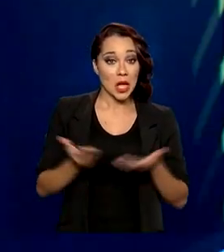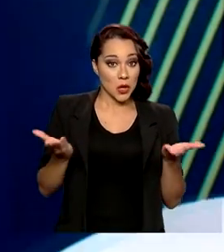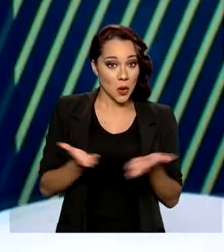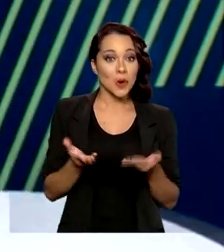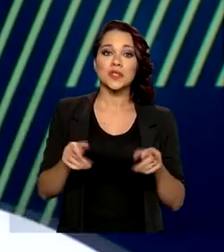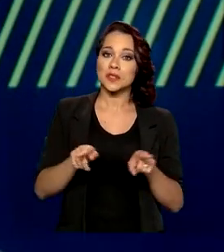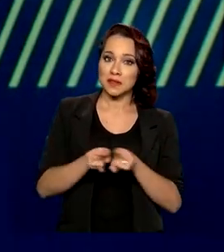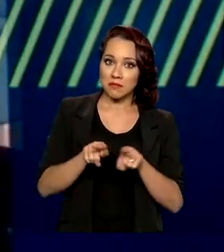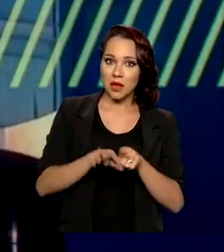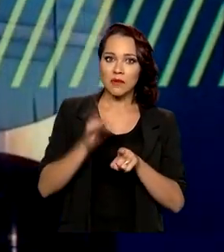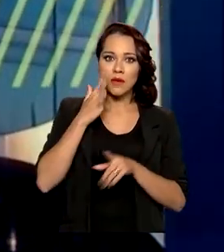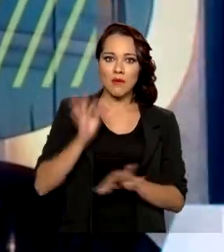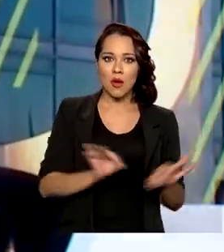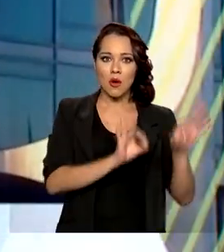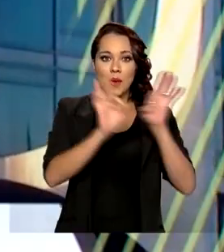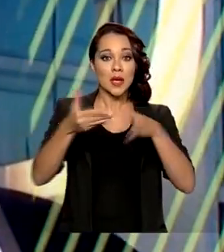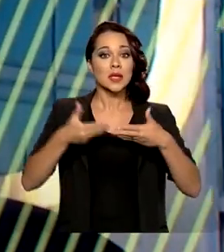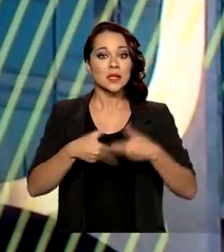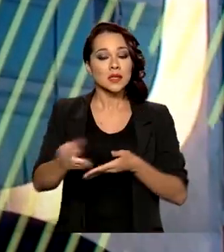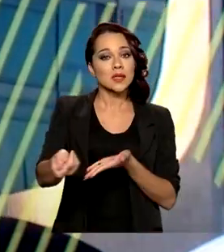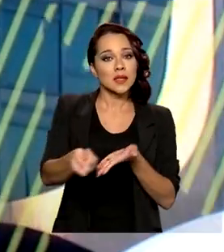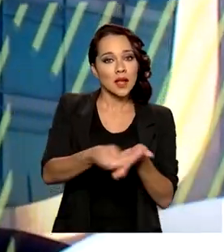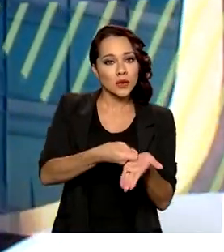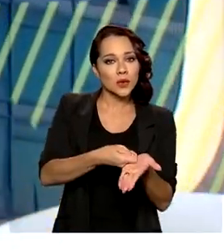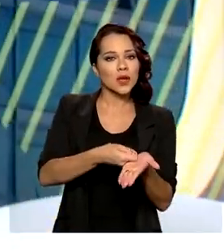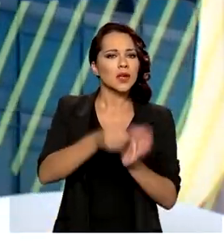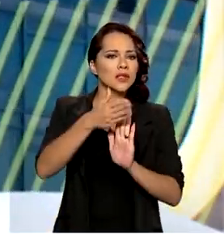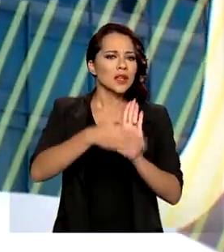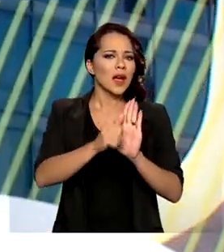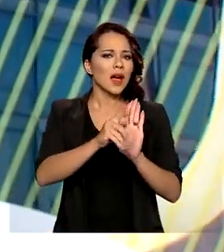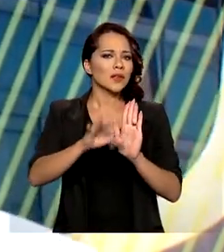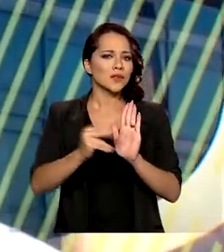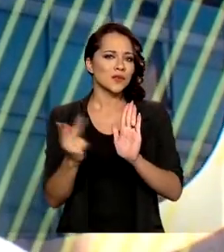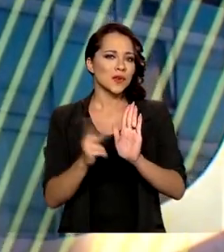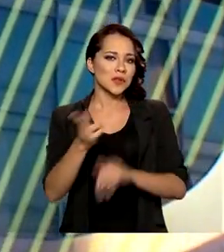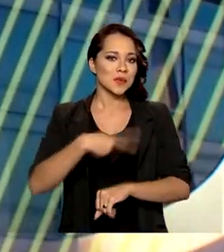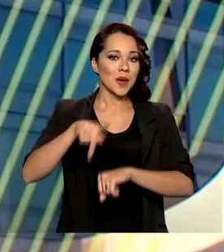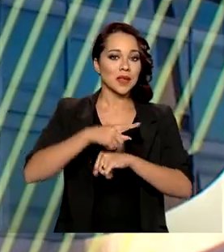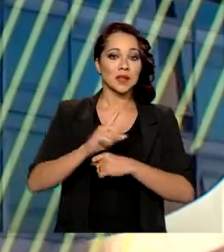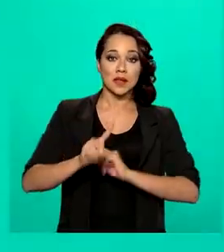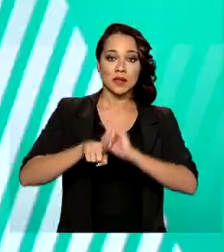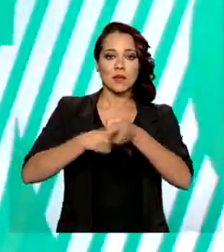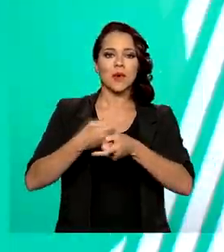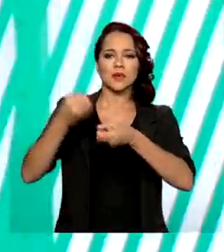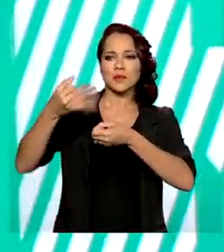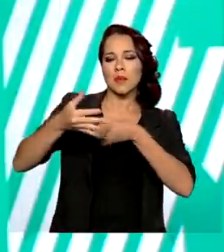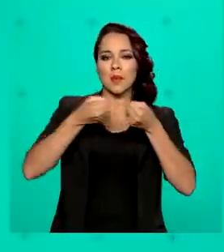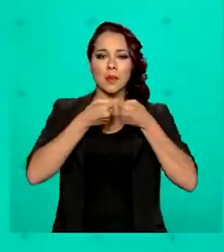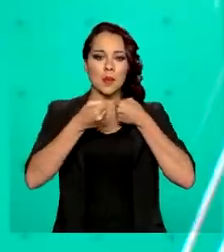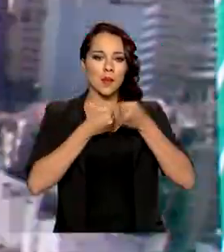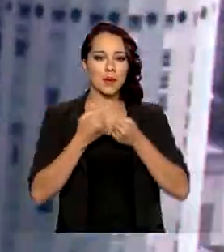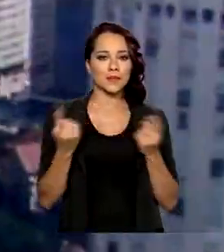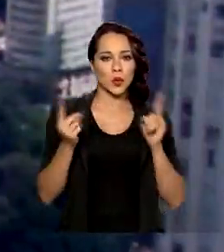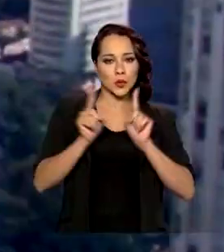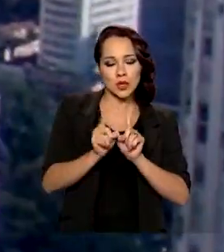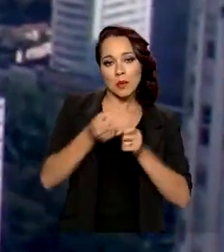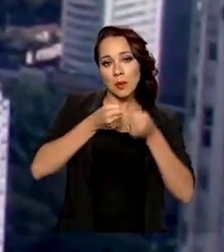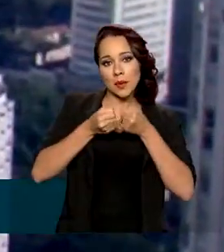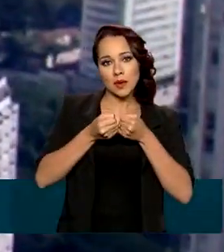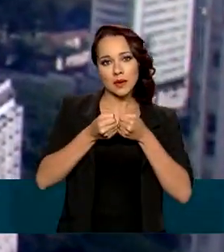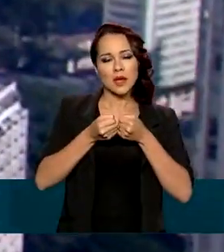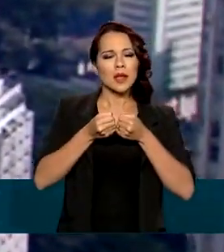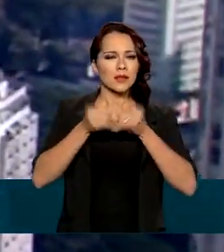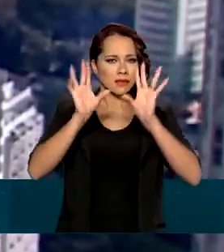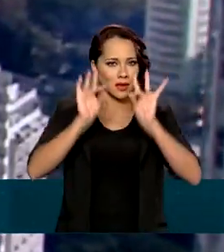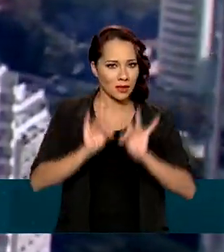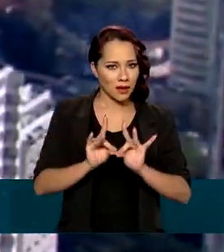hoje, você acompanha a cerimônia de assinatura de atos entre os dois países, seguida de declaração à imprensa. Lembrando que todos